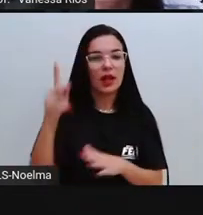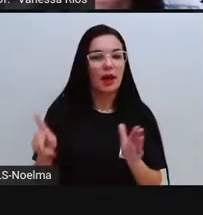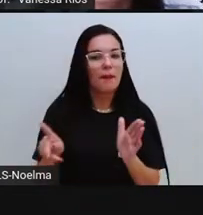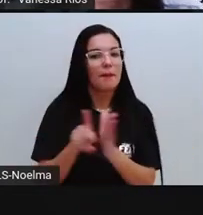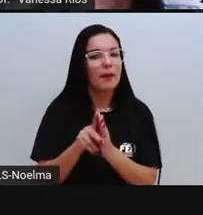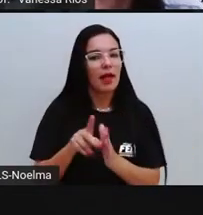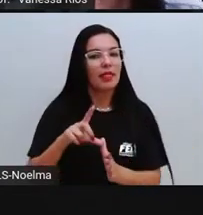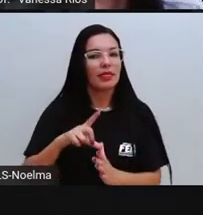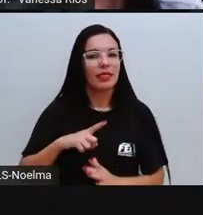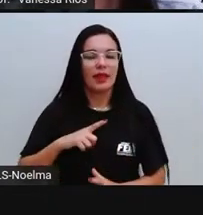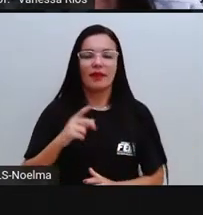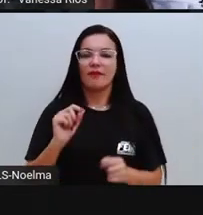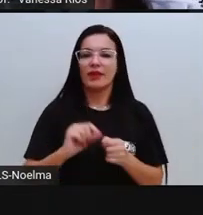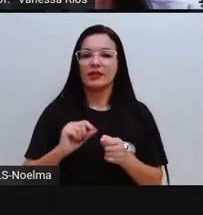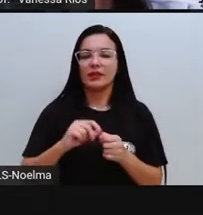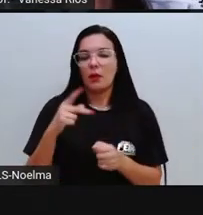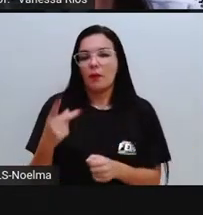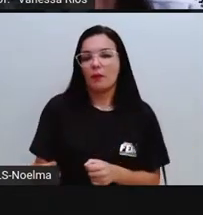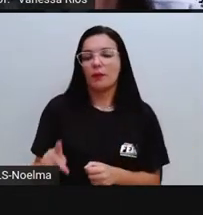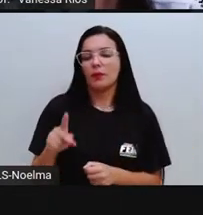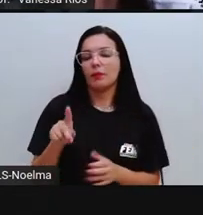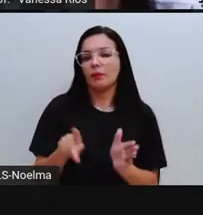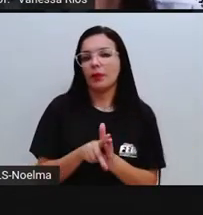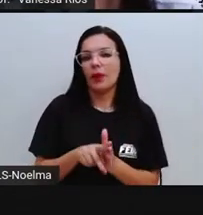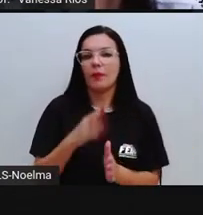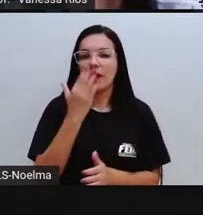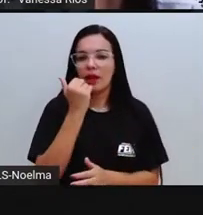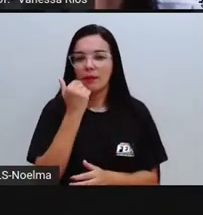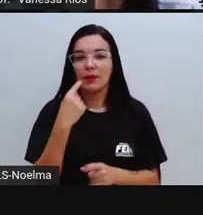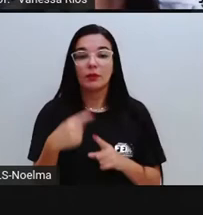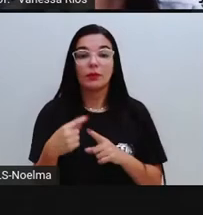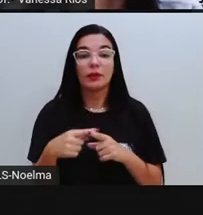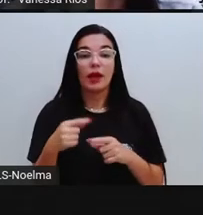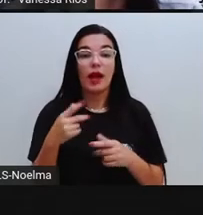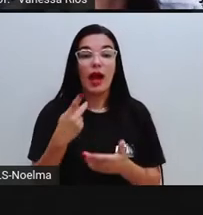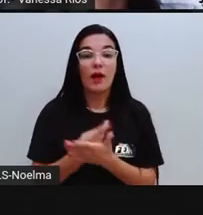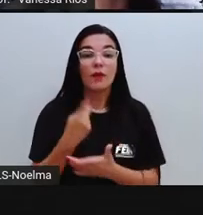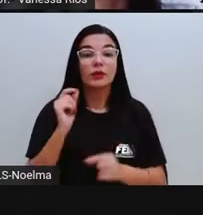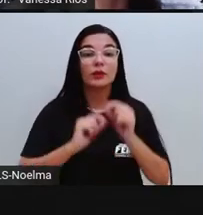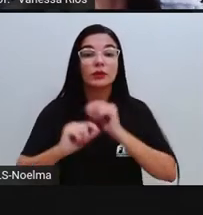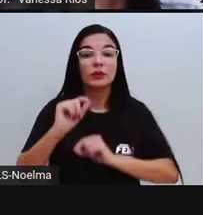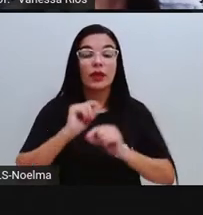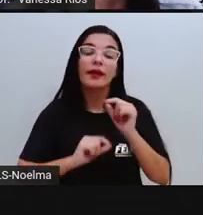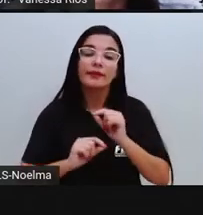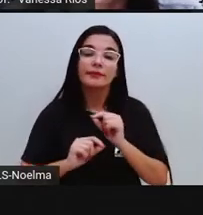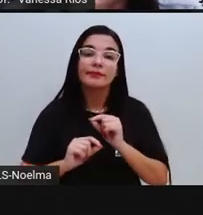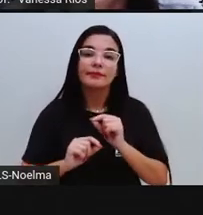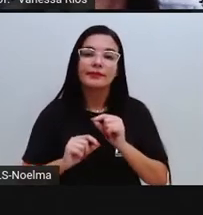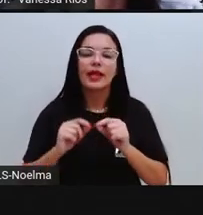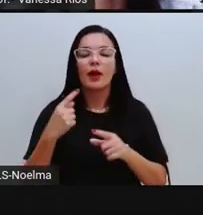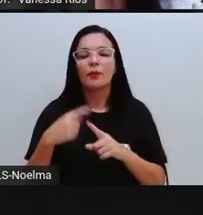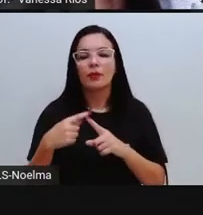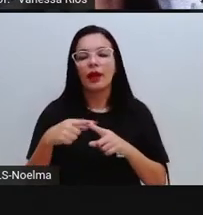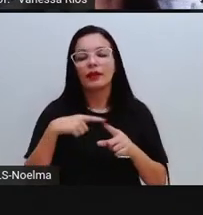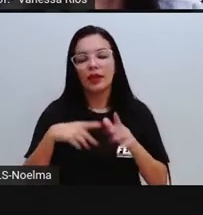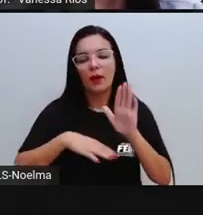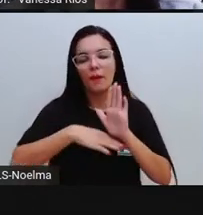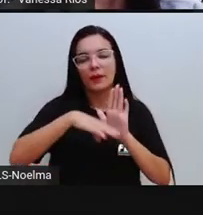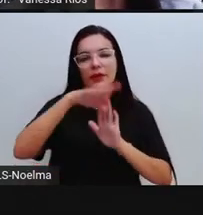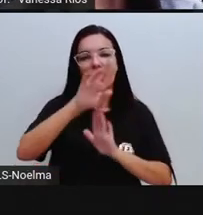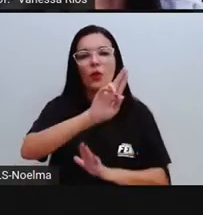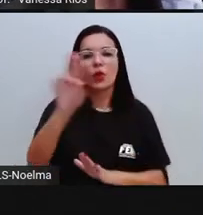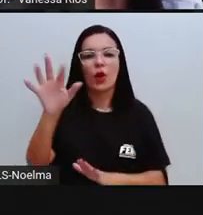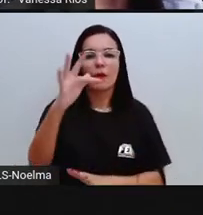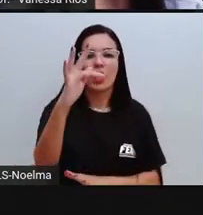próprio alimento. Isso acontece através de um processo chamado fotossíntese. Isso.